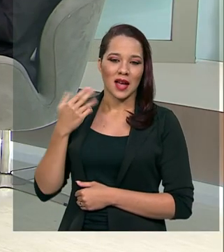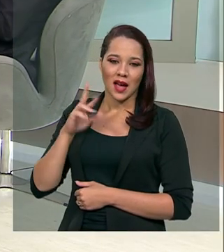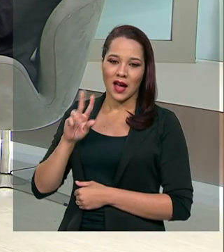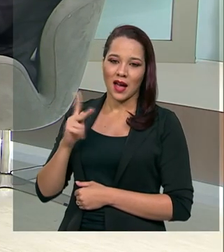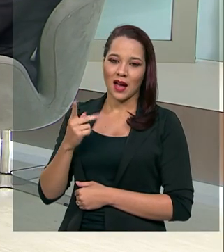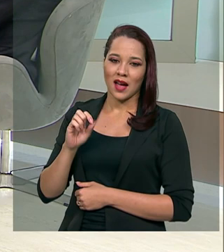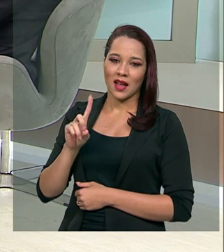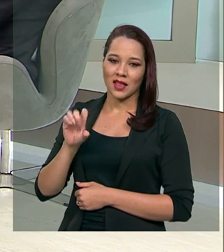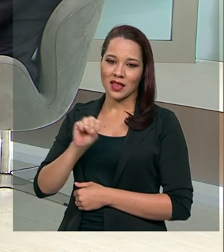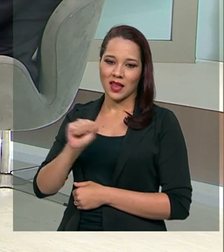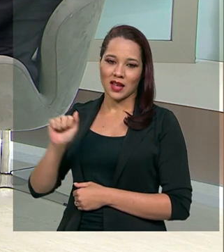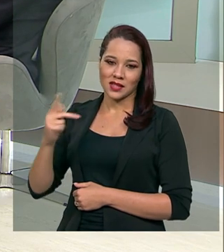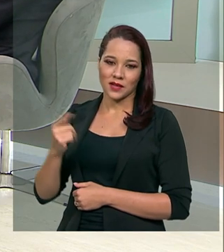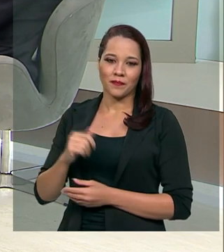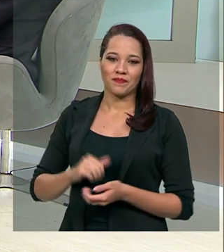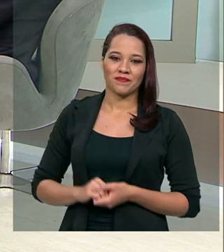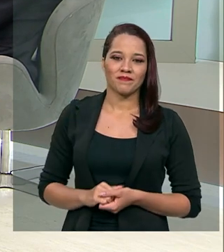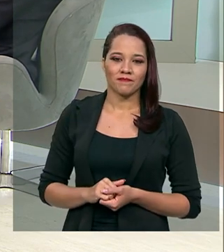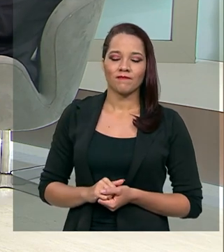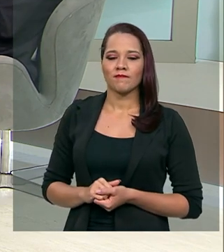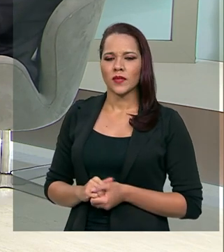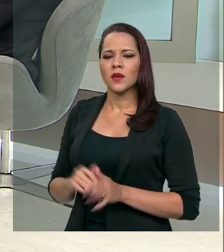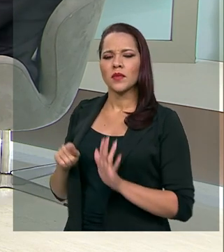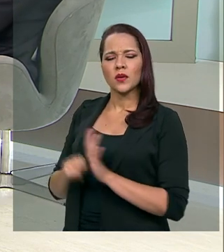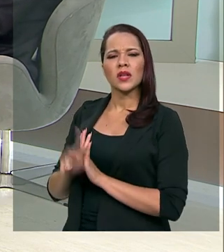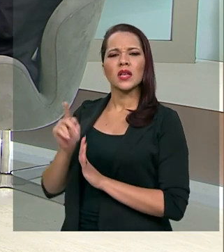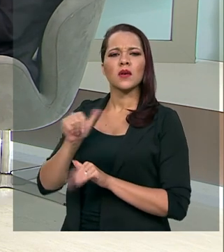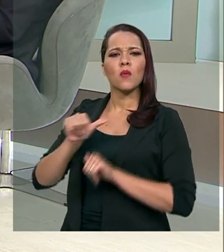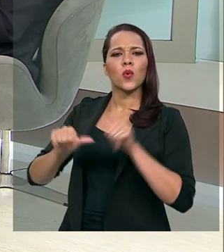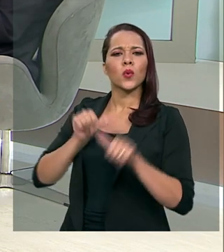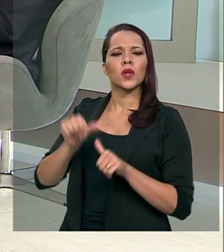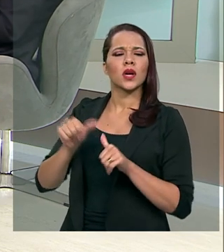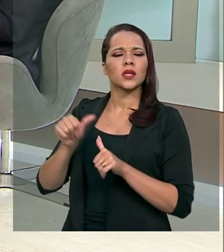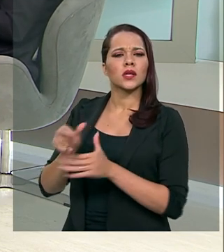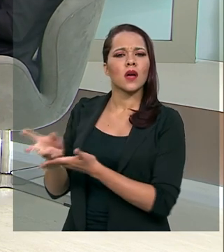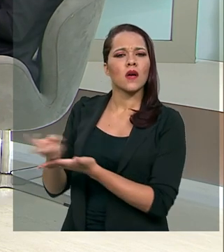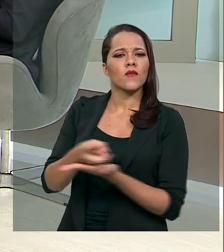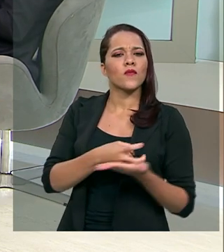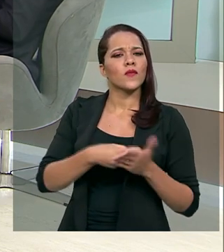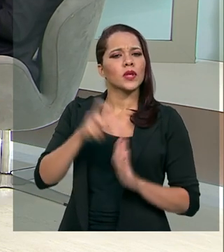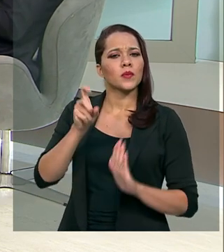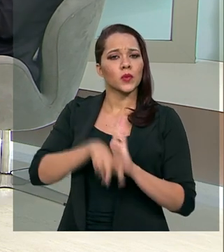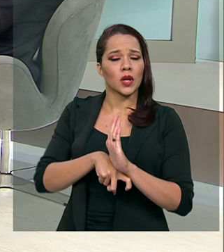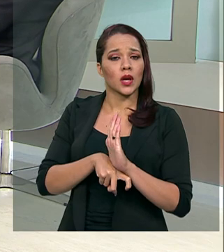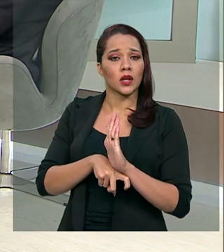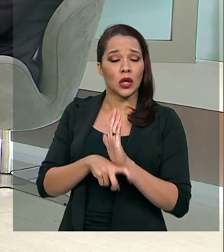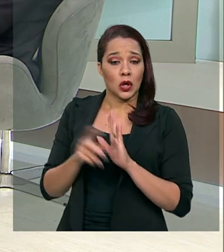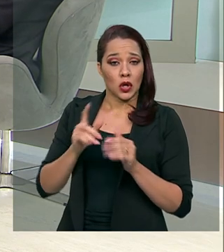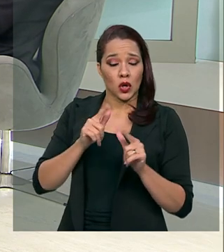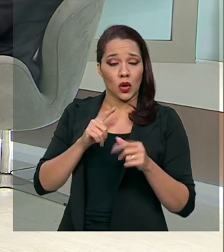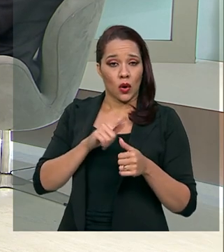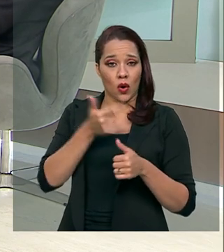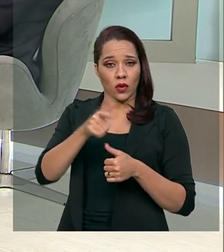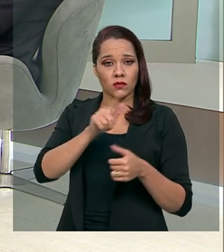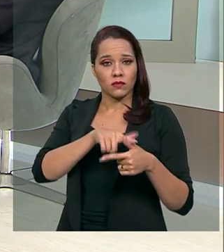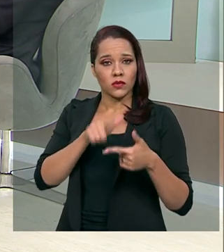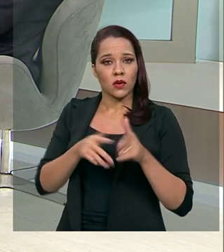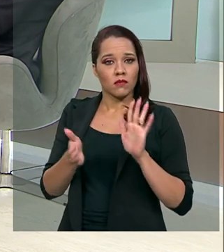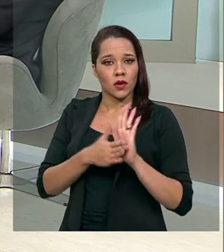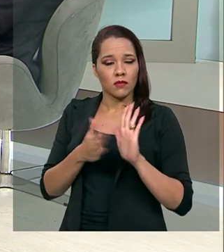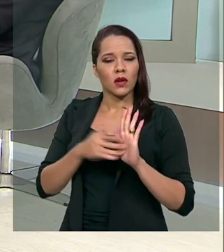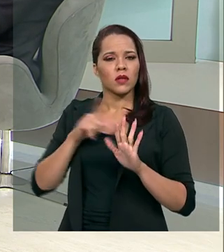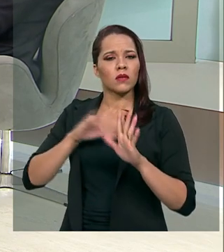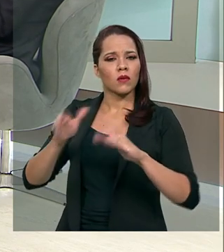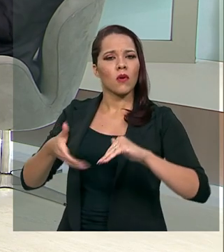Radassa, a reforma tributária que o governo apresentou ao Congresso Nacional e as outras duas propostas que estão no Congresso